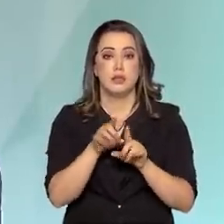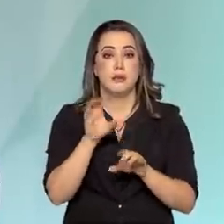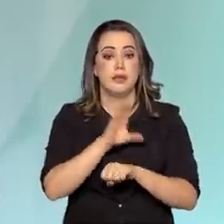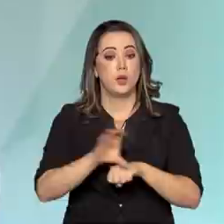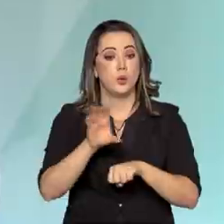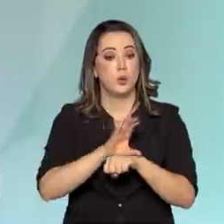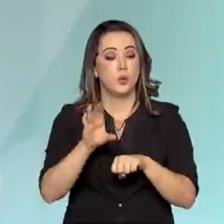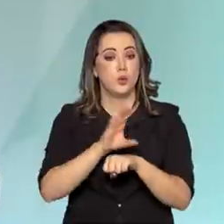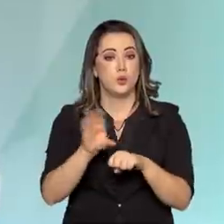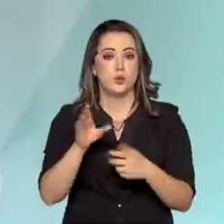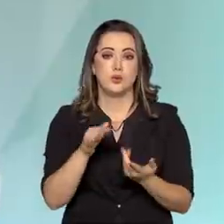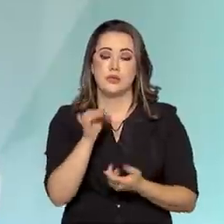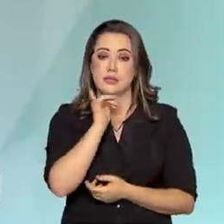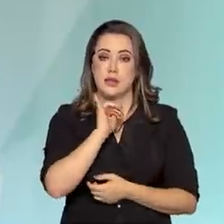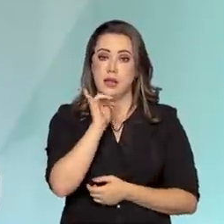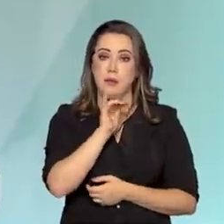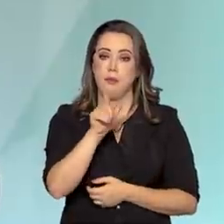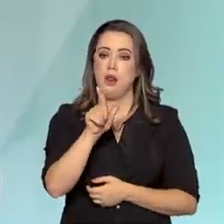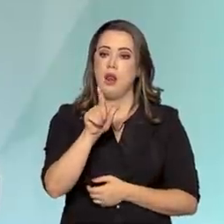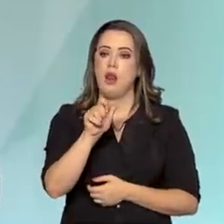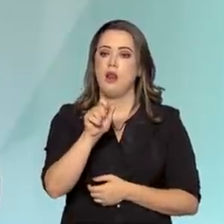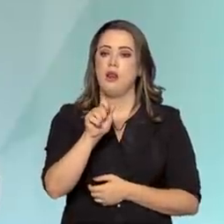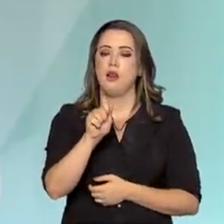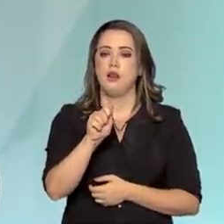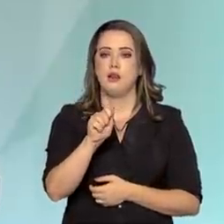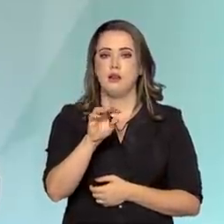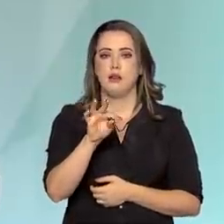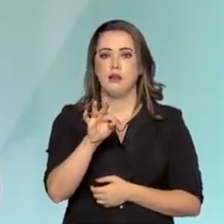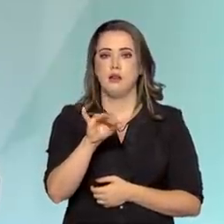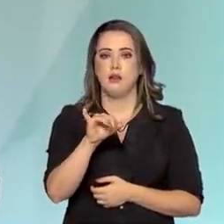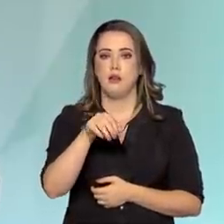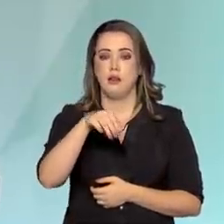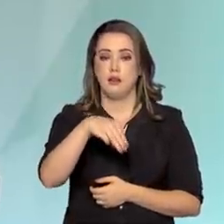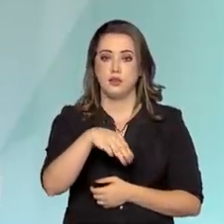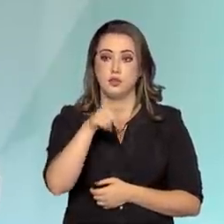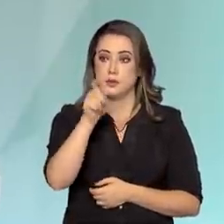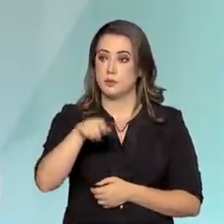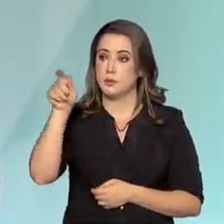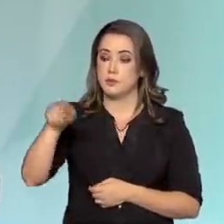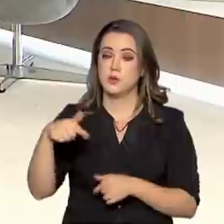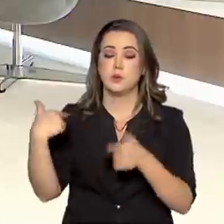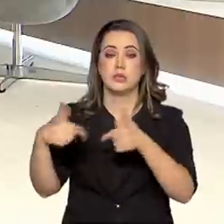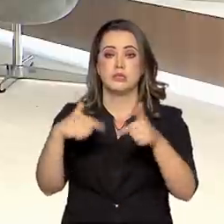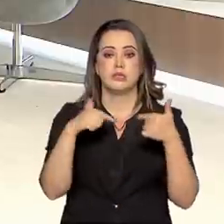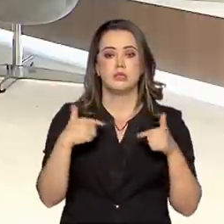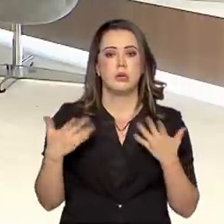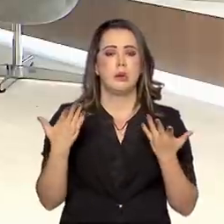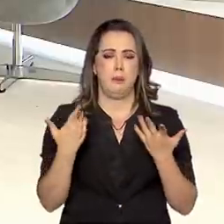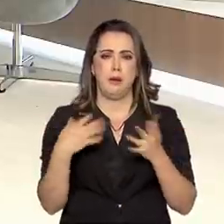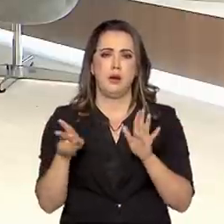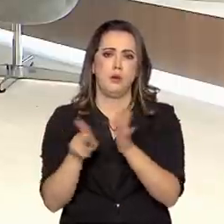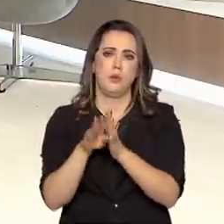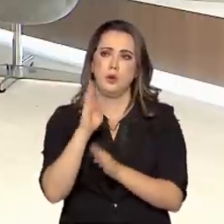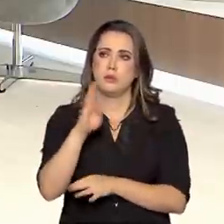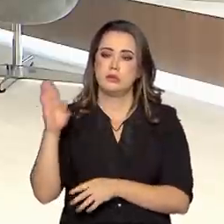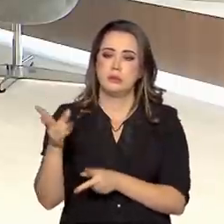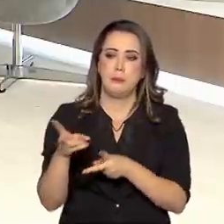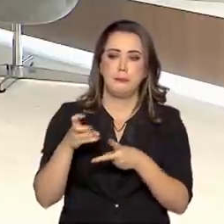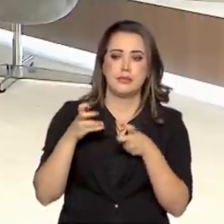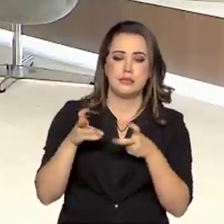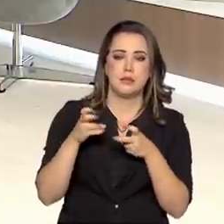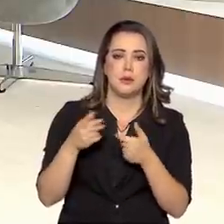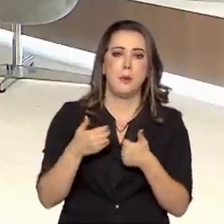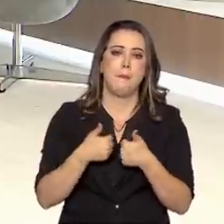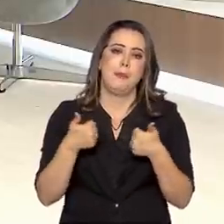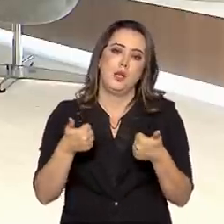no YouTube, por exemplo, um de latim, né? Então, um curso de latim para que os bibliotecários, preservadores, museólogos consigam interpretar melhor a